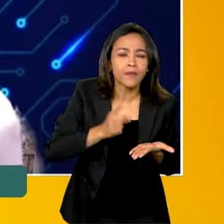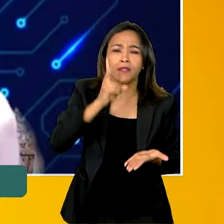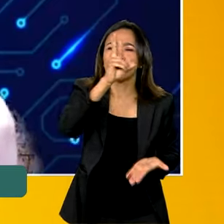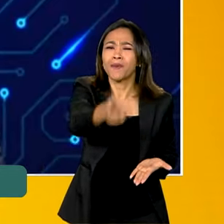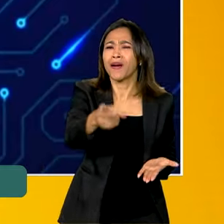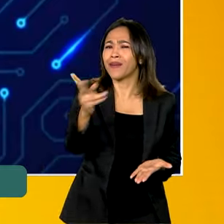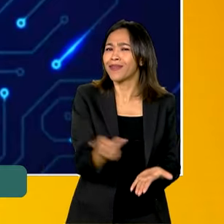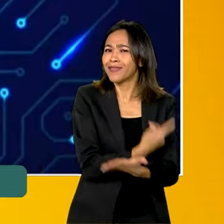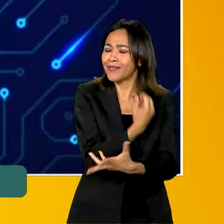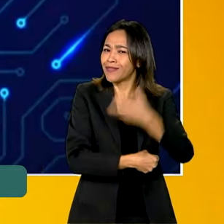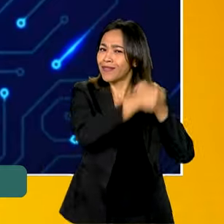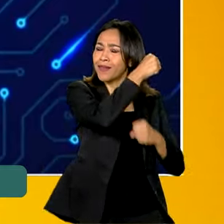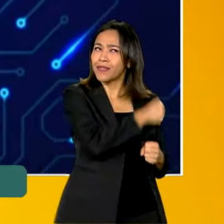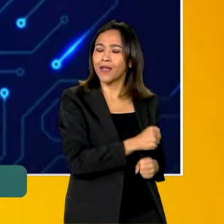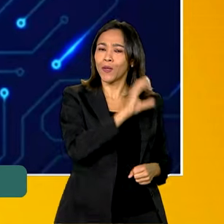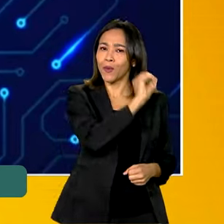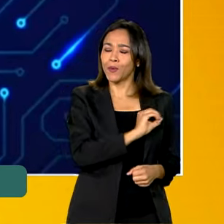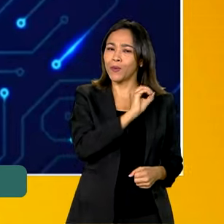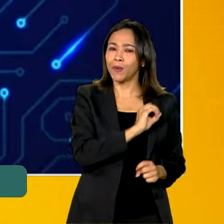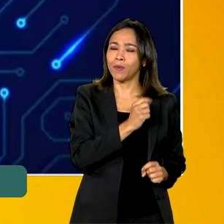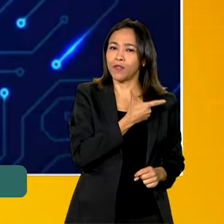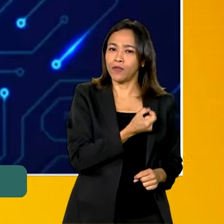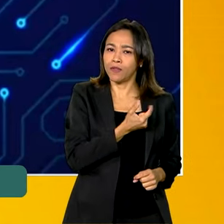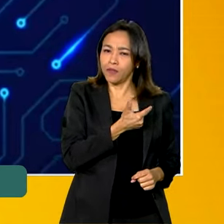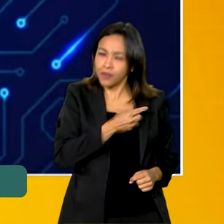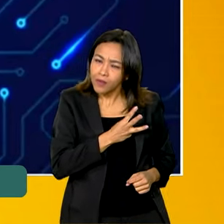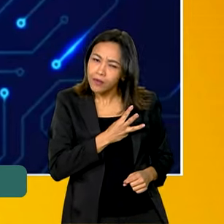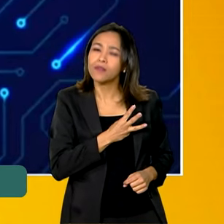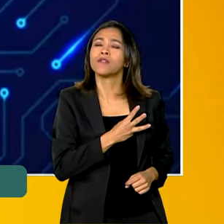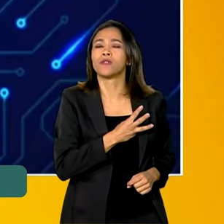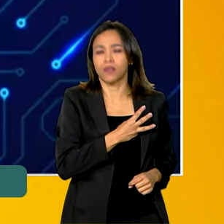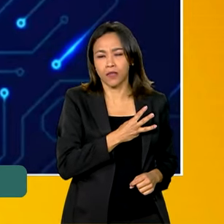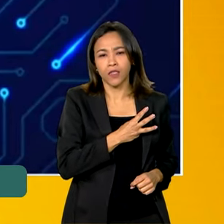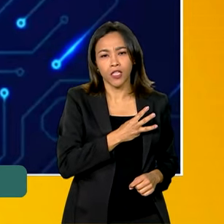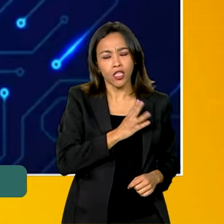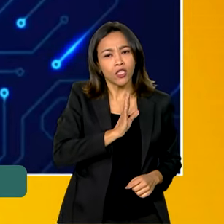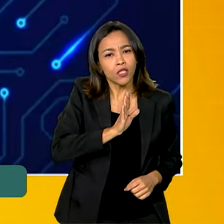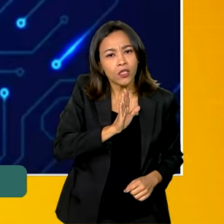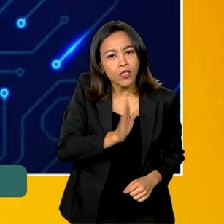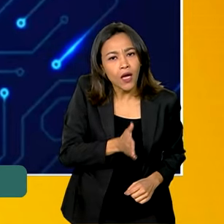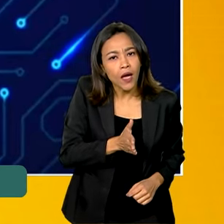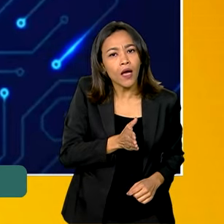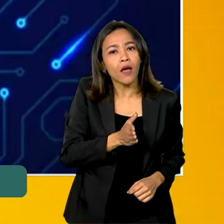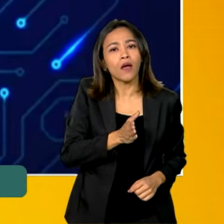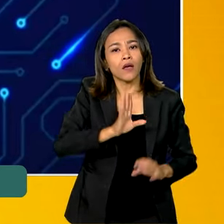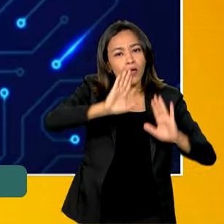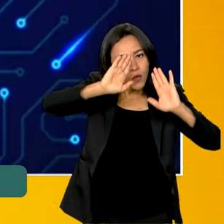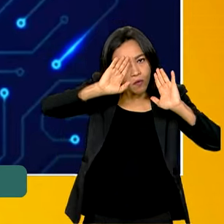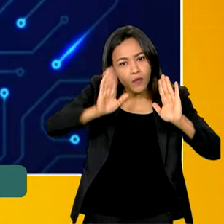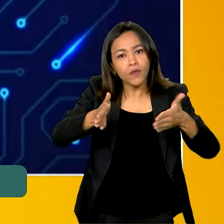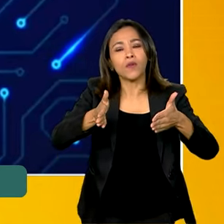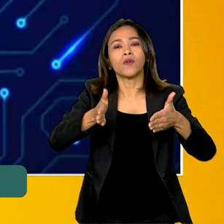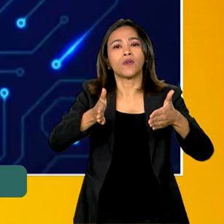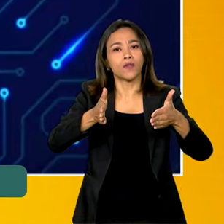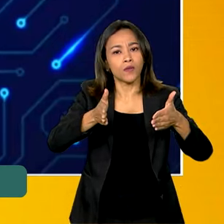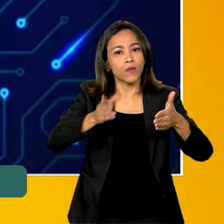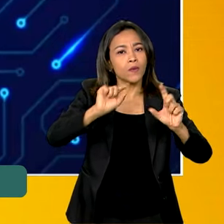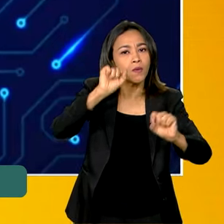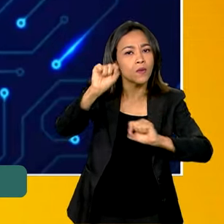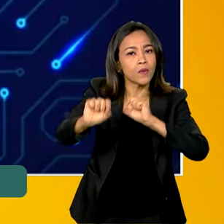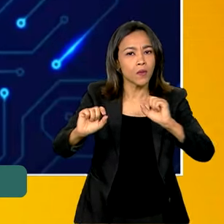caso no ano passado, no ano de 2023, e esse ano, novamente, a gente estabelecer como prioridade um